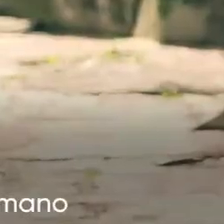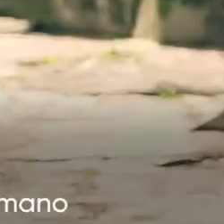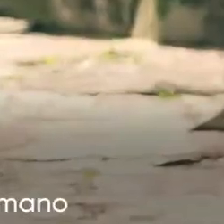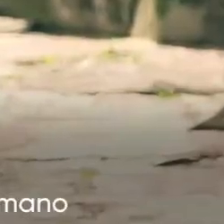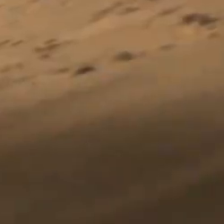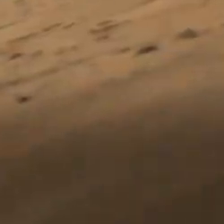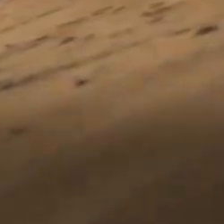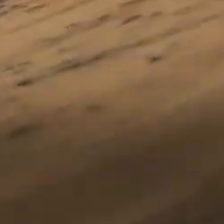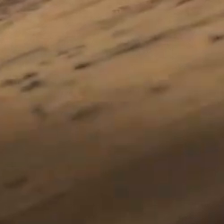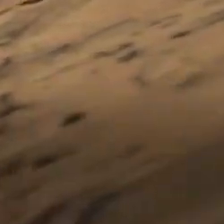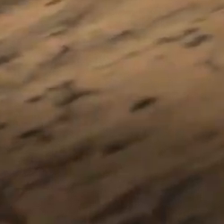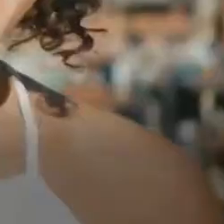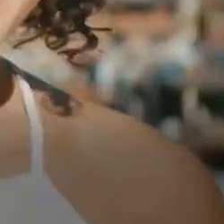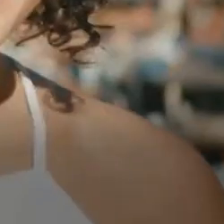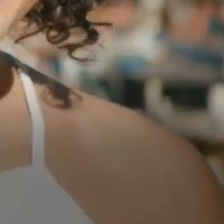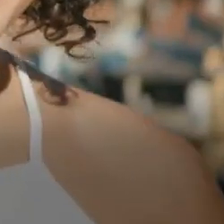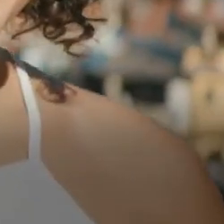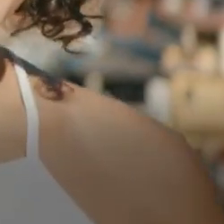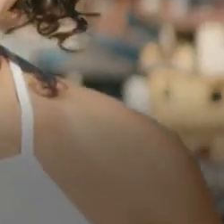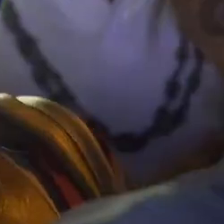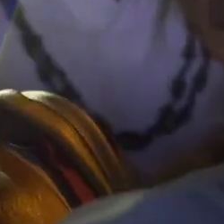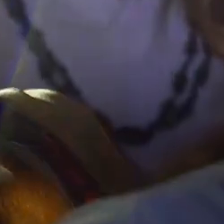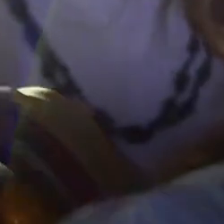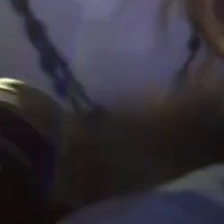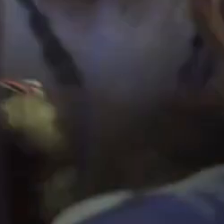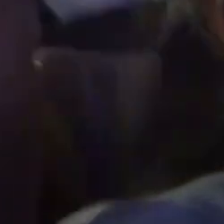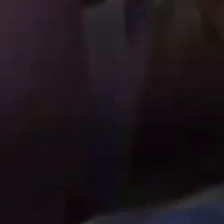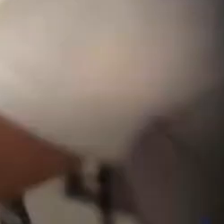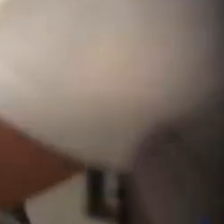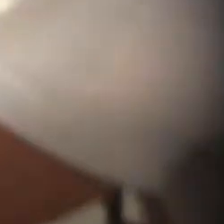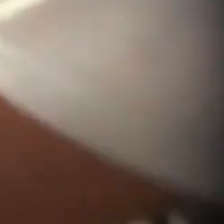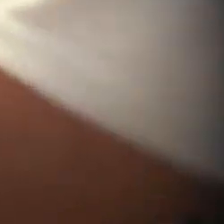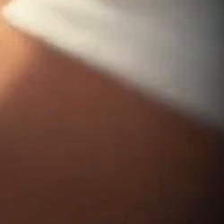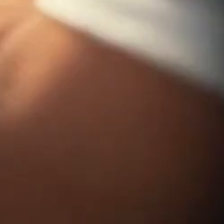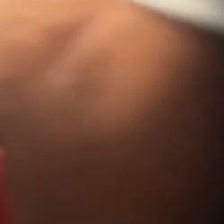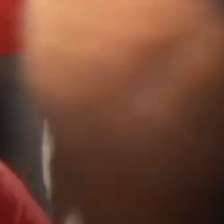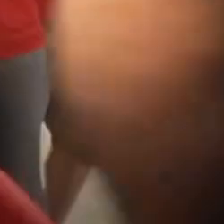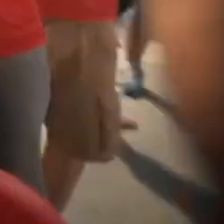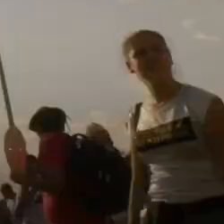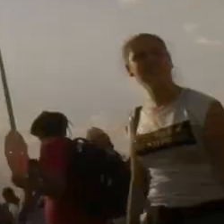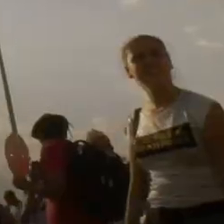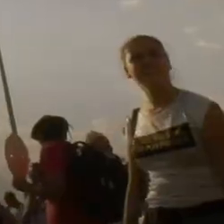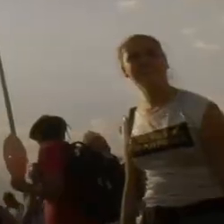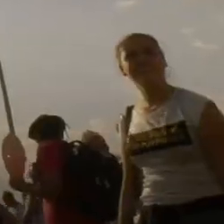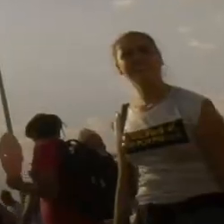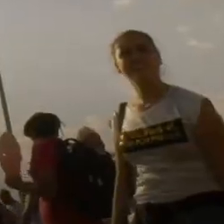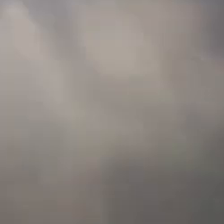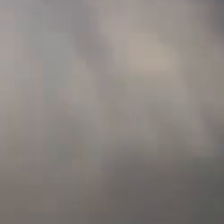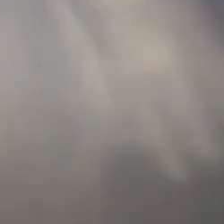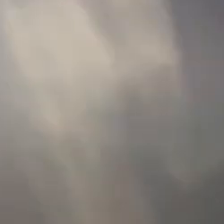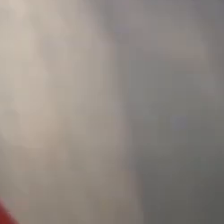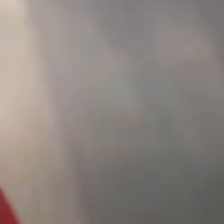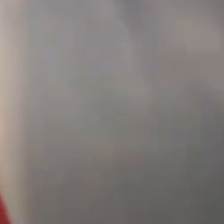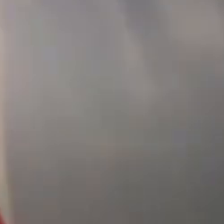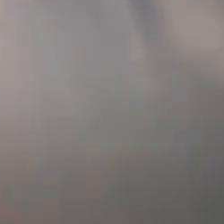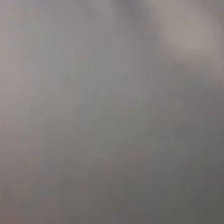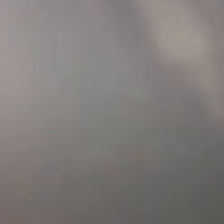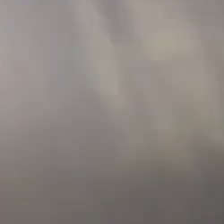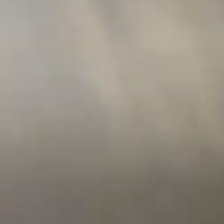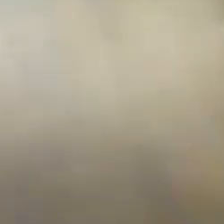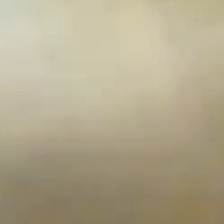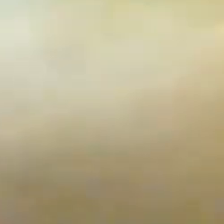todo ser humano tem uma vocação natural para a felicidade. Felice é o Partido dos Trabalhadores. O